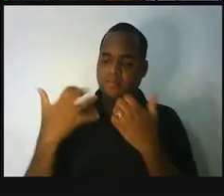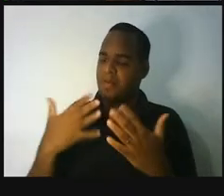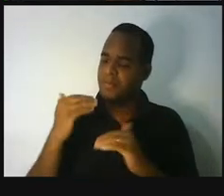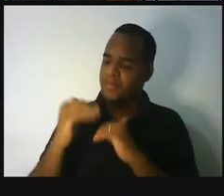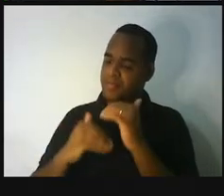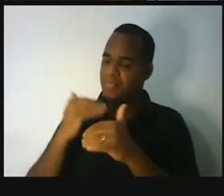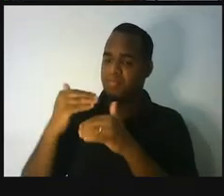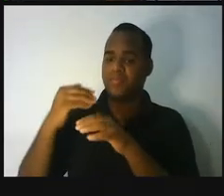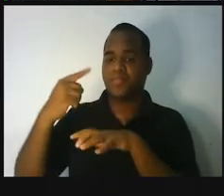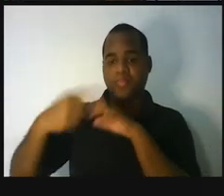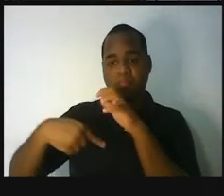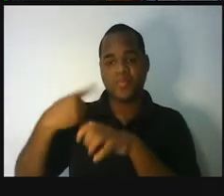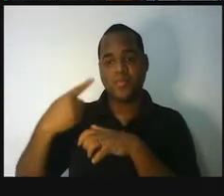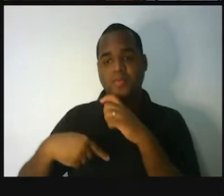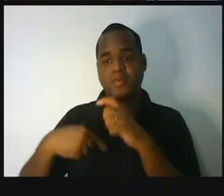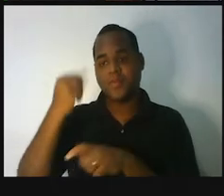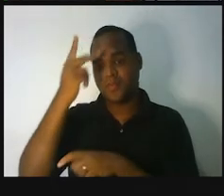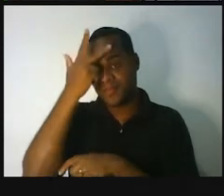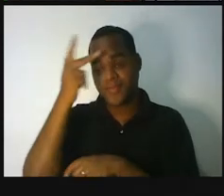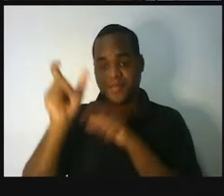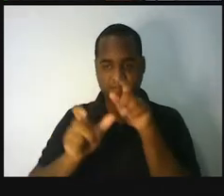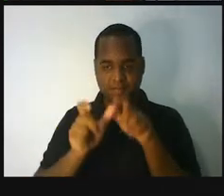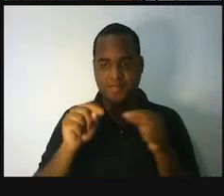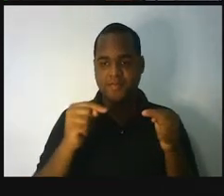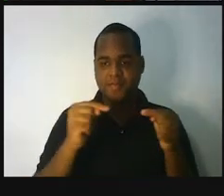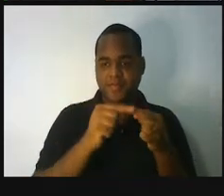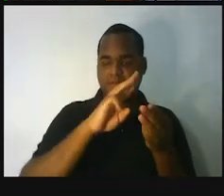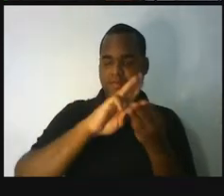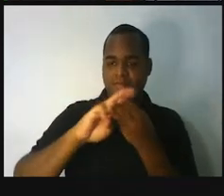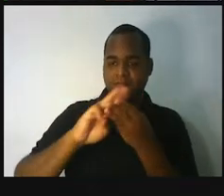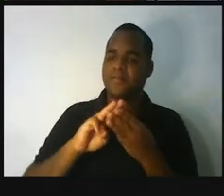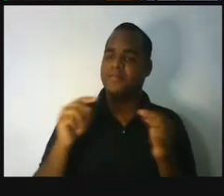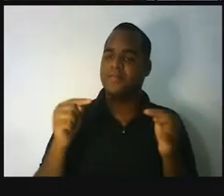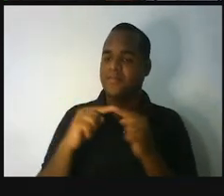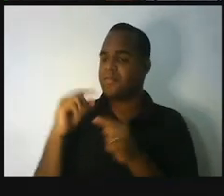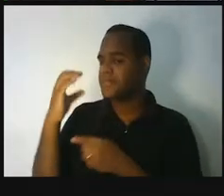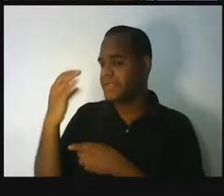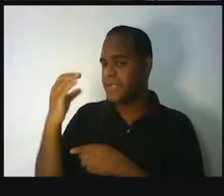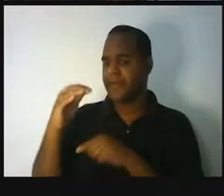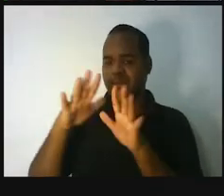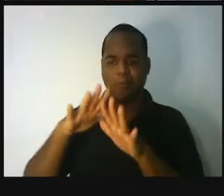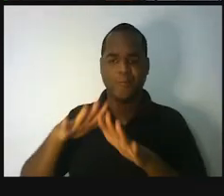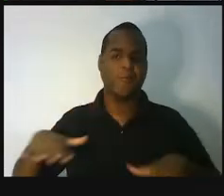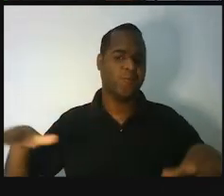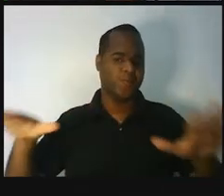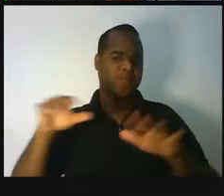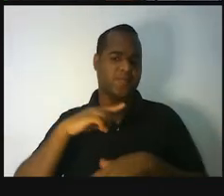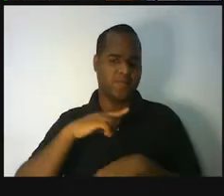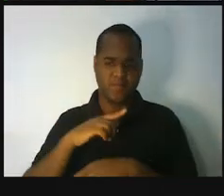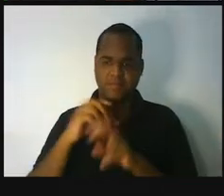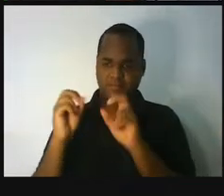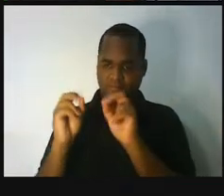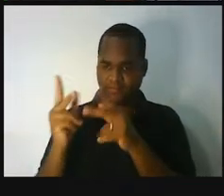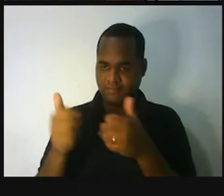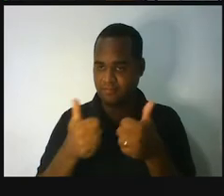da humanidade. Não apenas com a matemática, mas com a ciência de um modo geral, tranquilo?